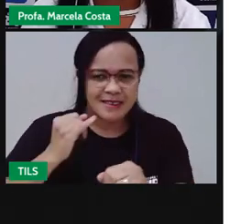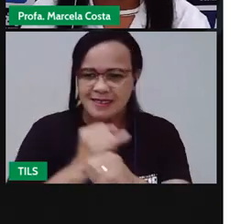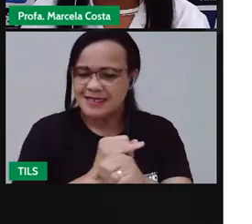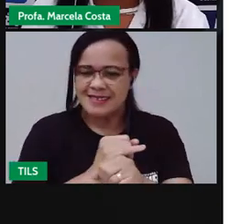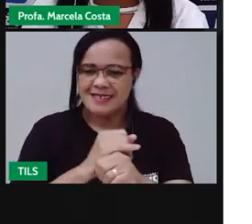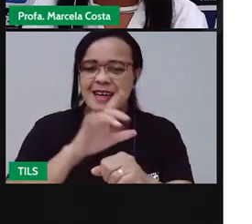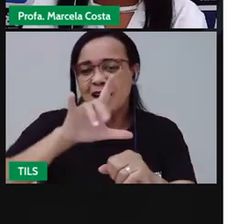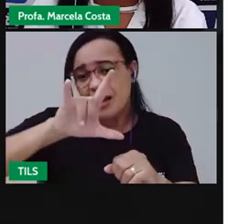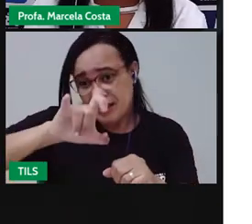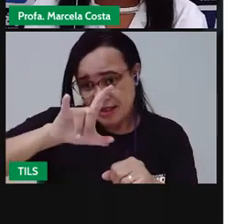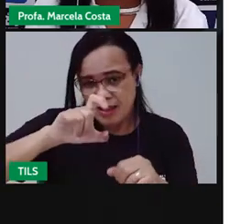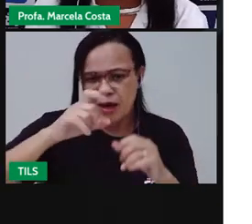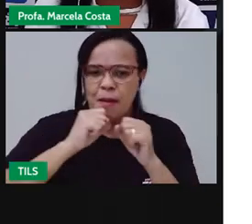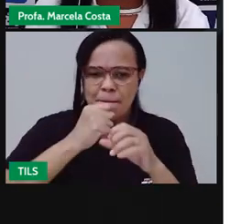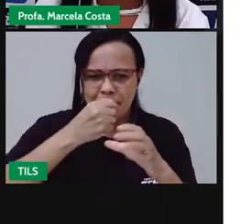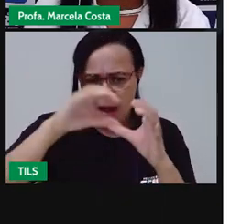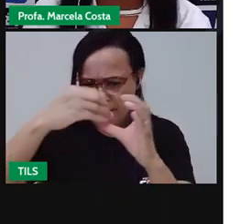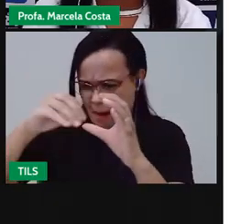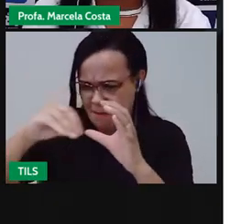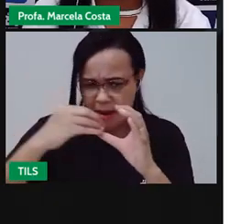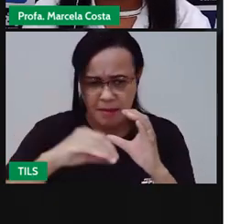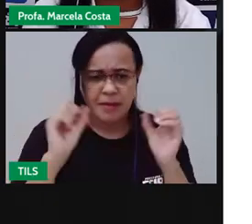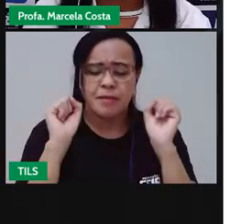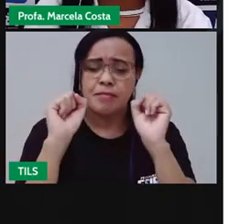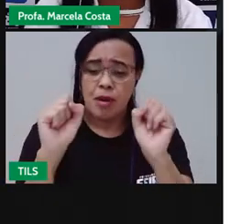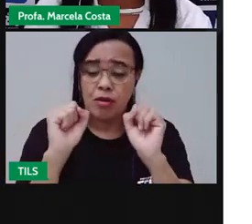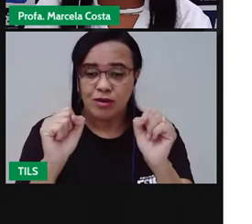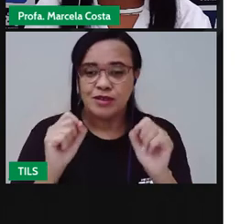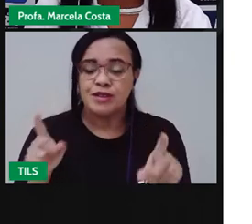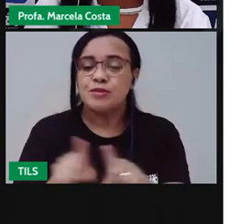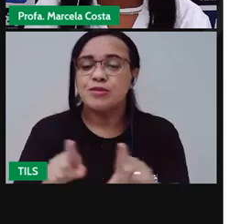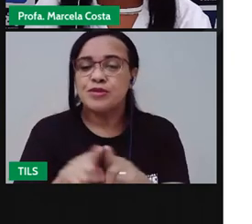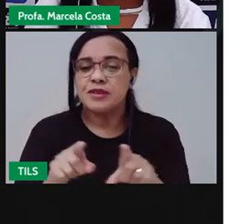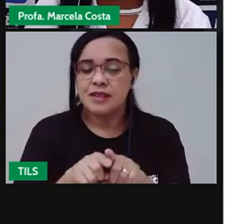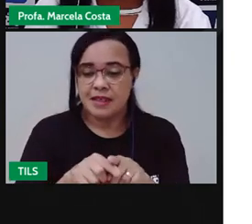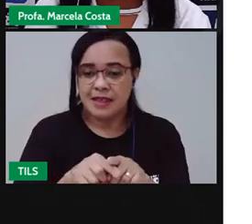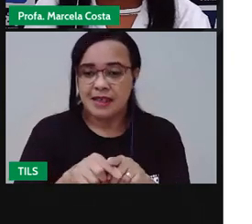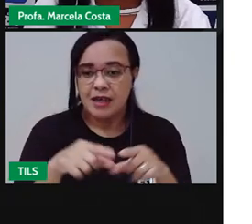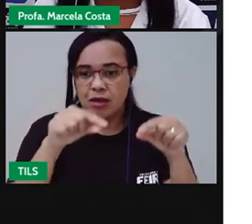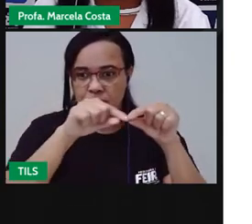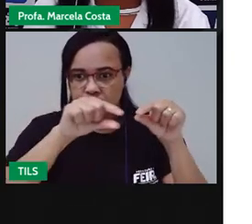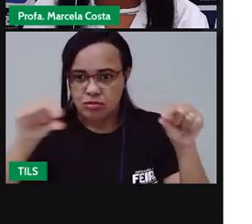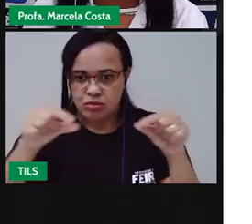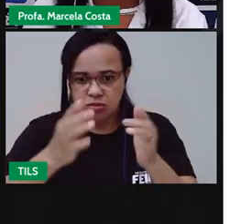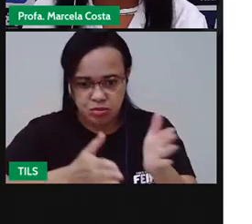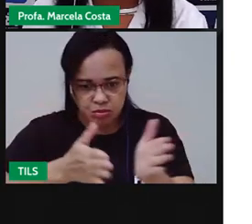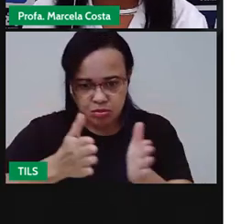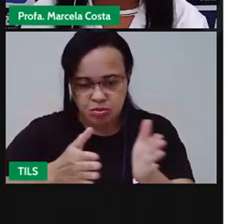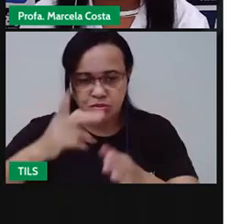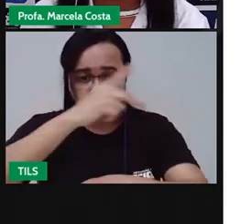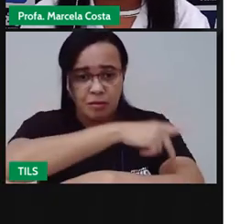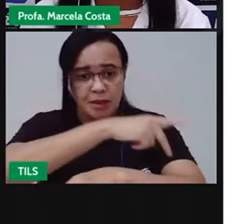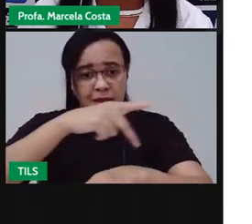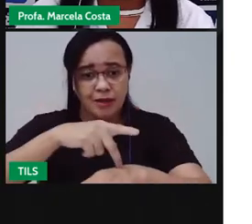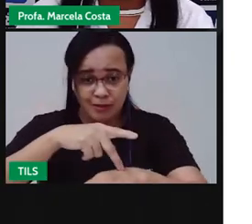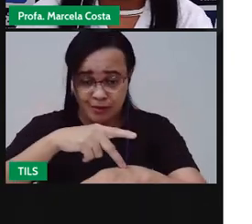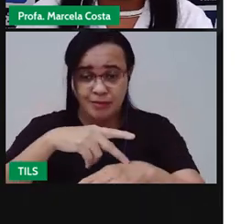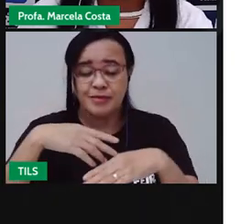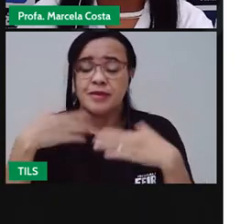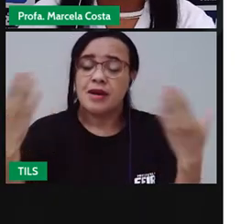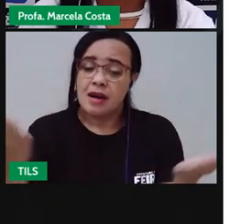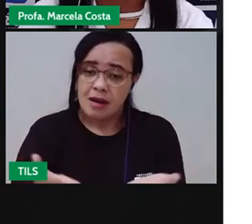acompanhando as atividades do percurso pedagógico. Está aprendendo com a gente, tá bom? Agora eu vou recapitular